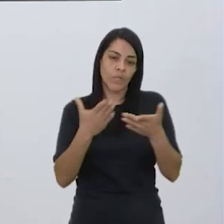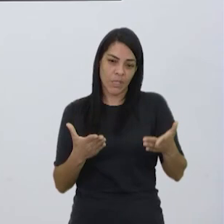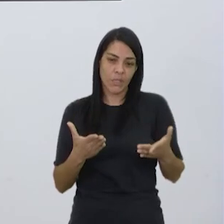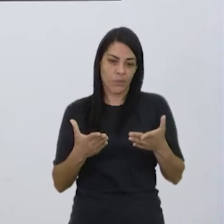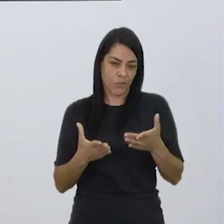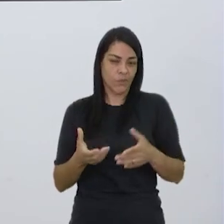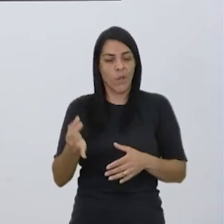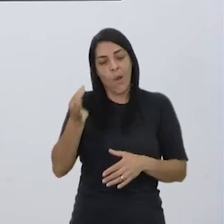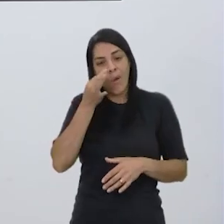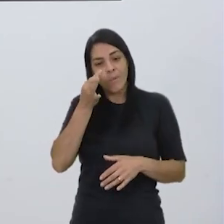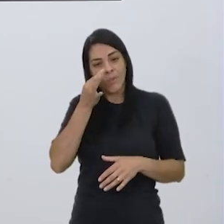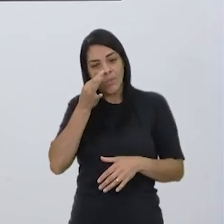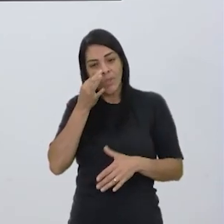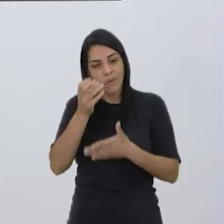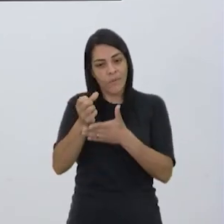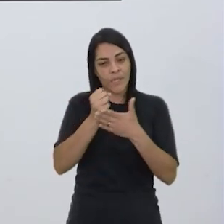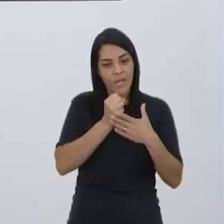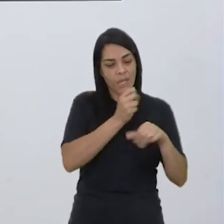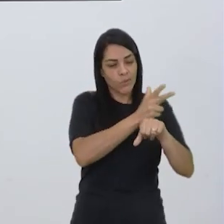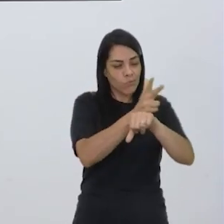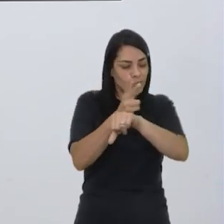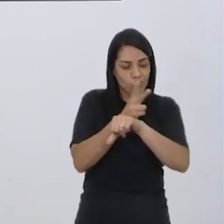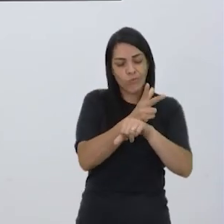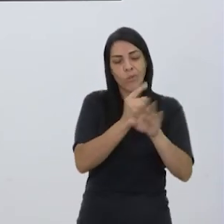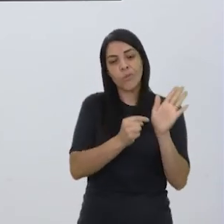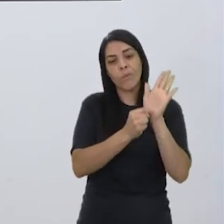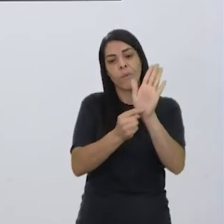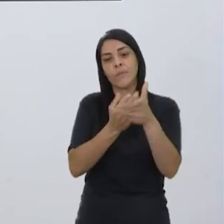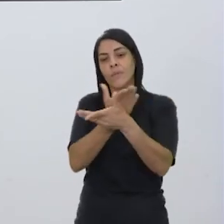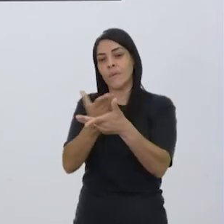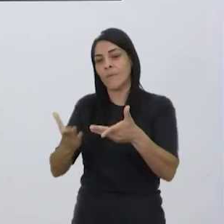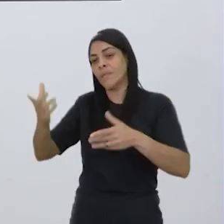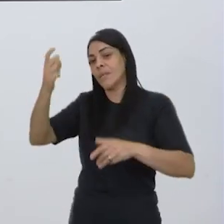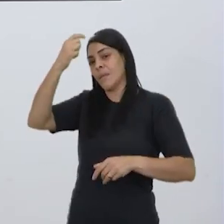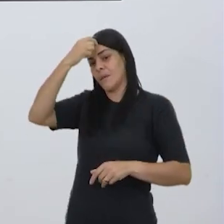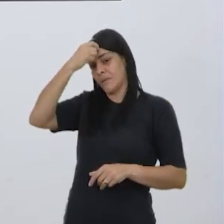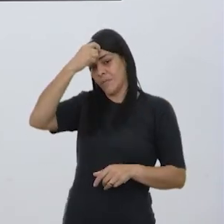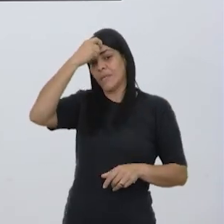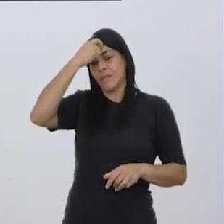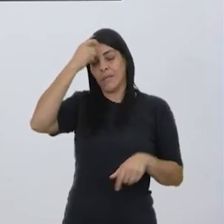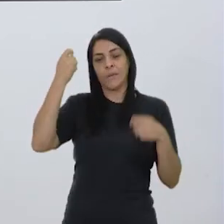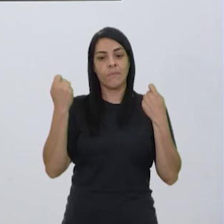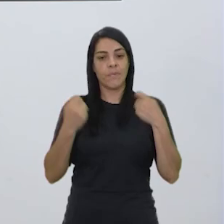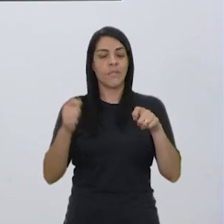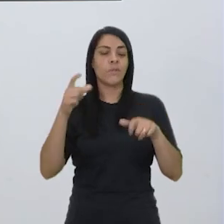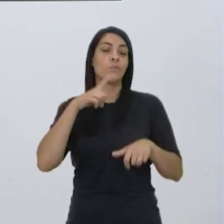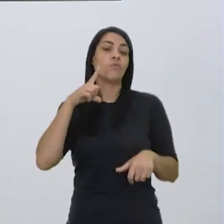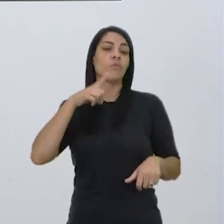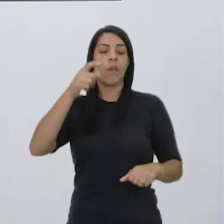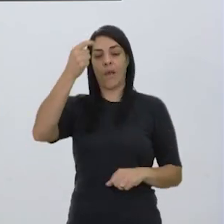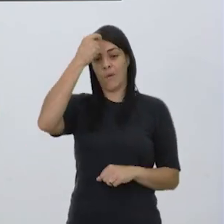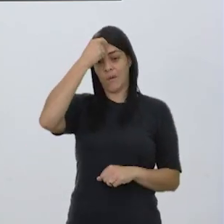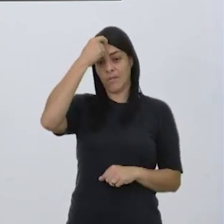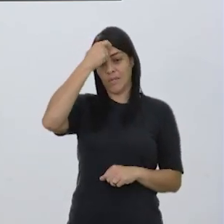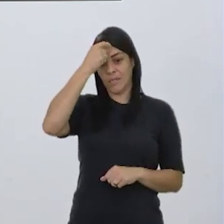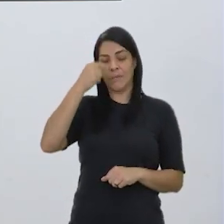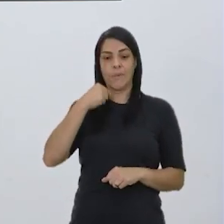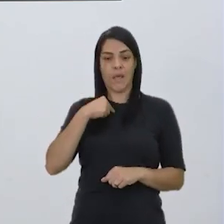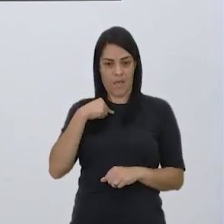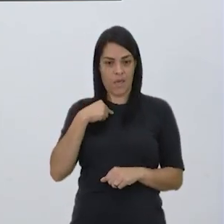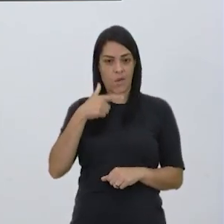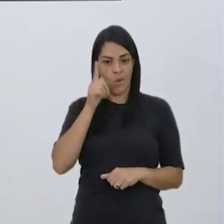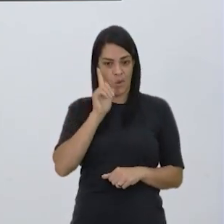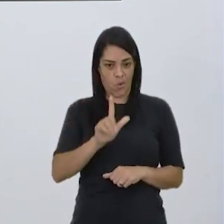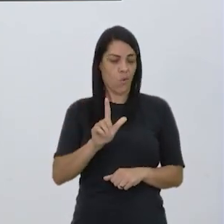observa, traz um vídeo para trazer essa conscientização, né? Porque eu preciso ter consciência para que eu pratique isso na